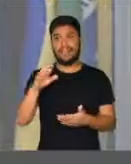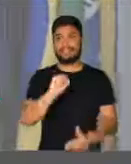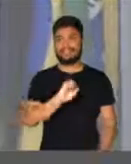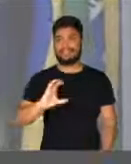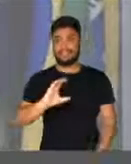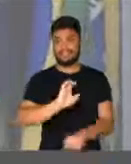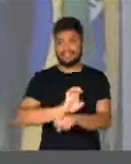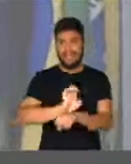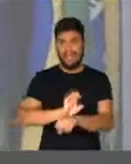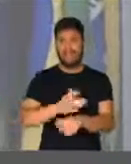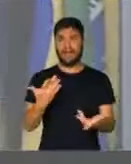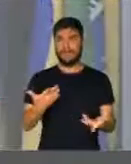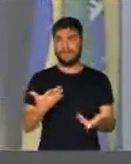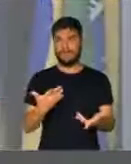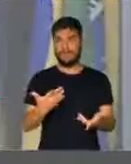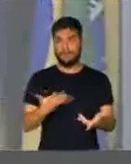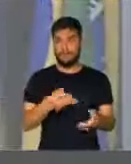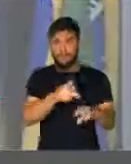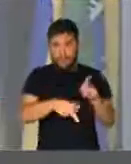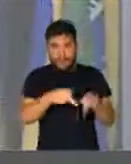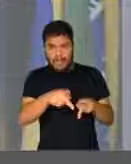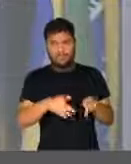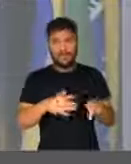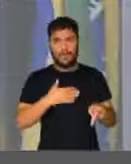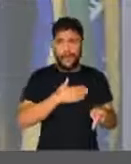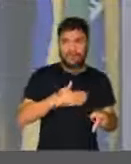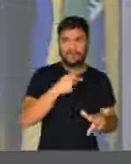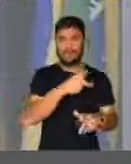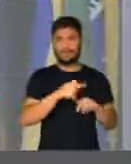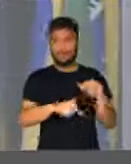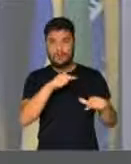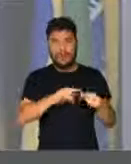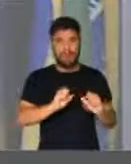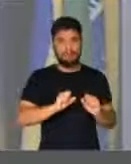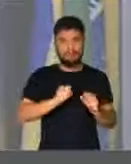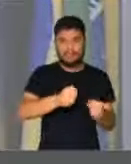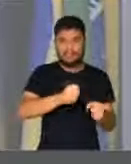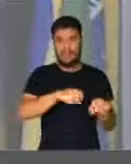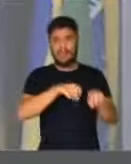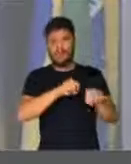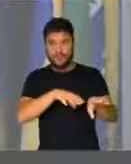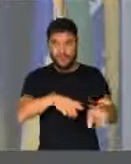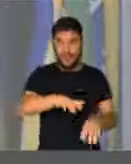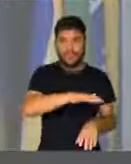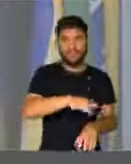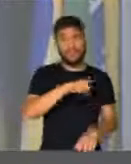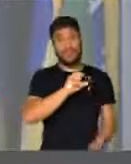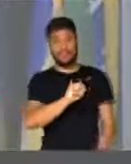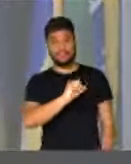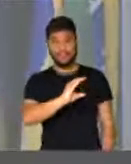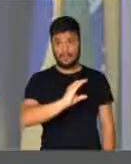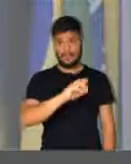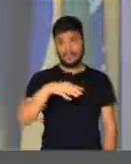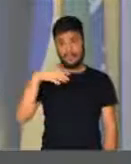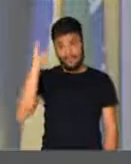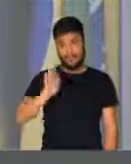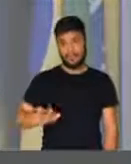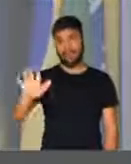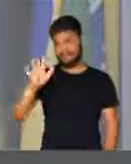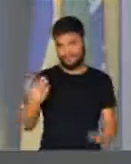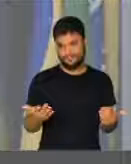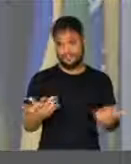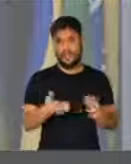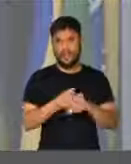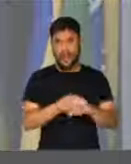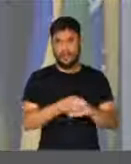reconhecimento da população, do seu Estado, pelo seu trabalho, pela sua dedicação à educação, à Santa Catarina e ao Brasil. Saudar também,